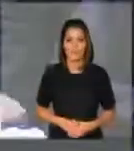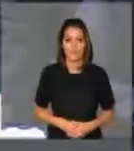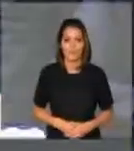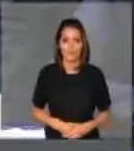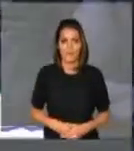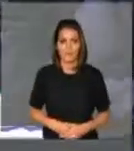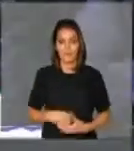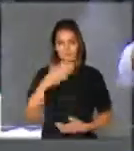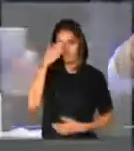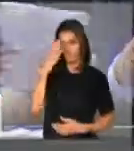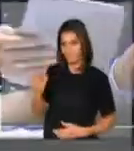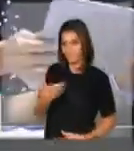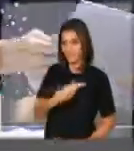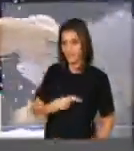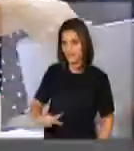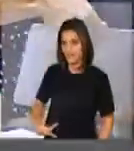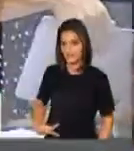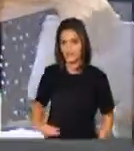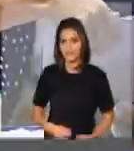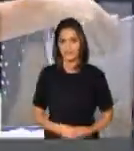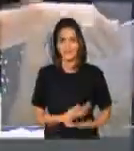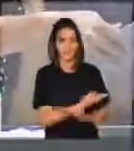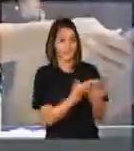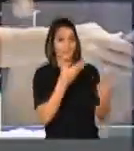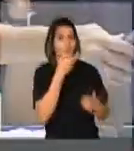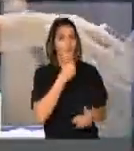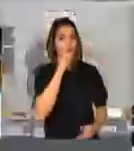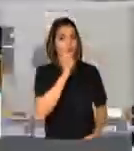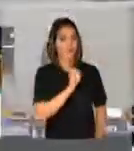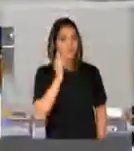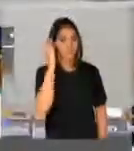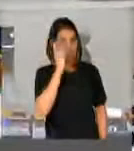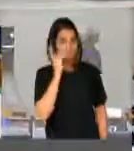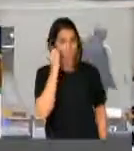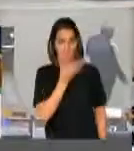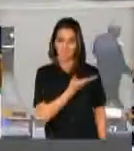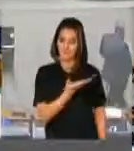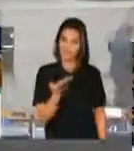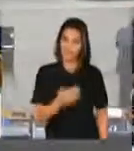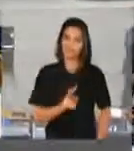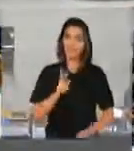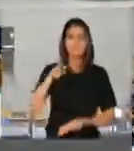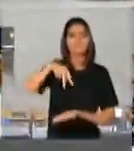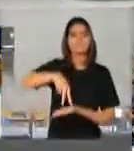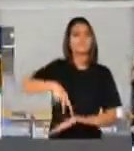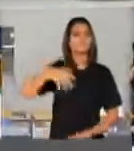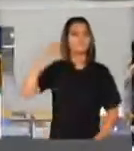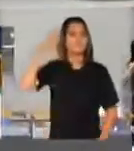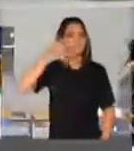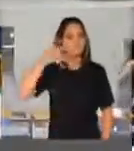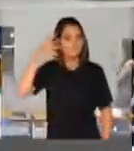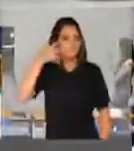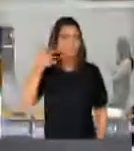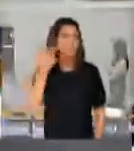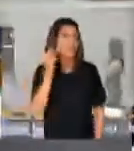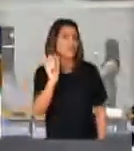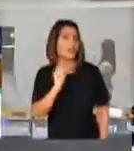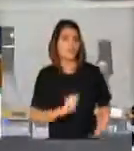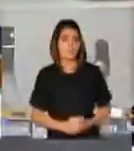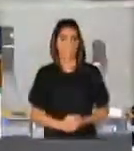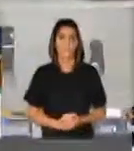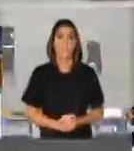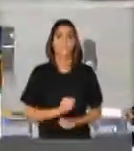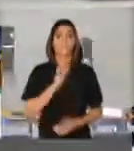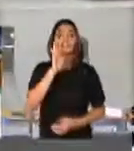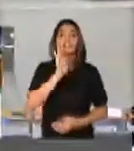Muito obrigado, senhora presidente, senhoras e senhores parlamentares. Eu venho a essa tribuna para falar dos